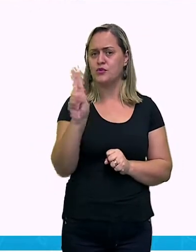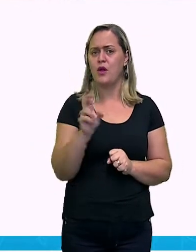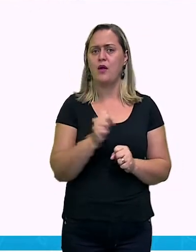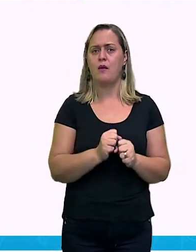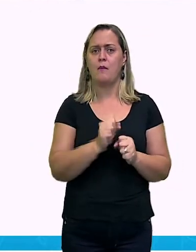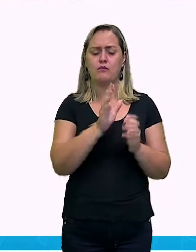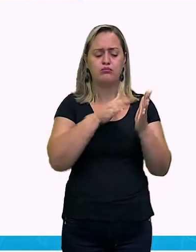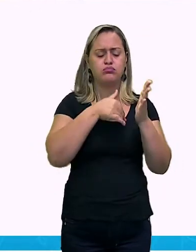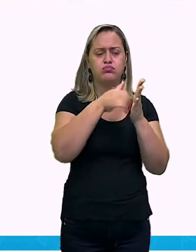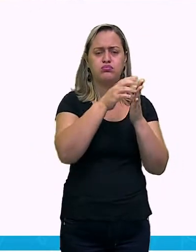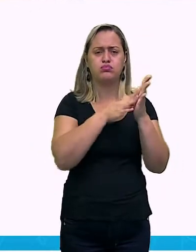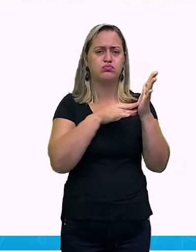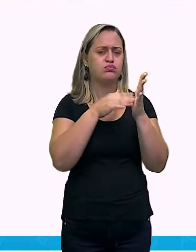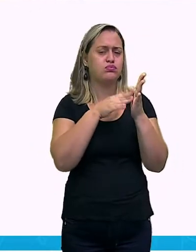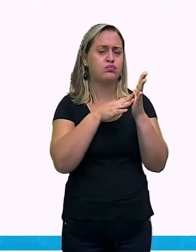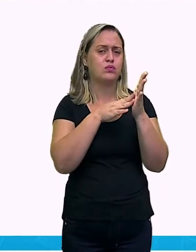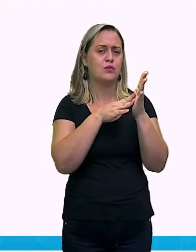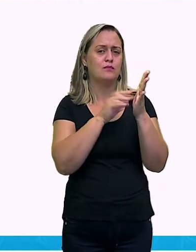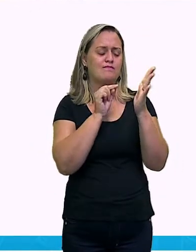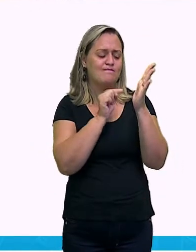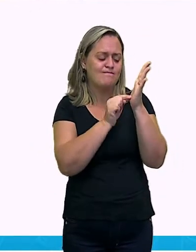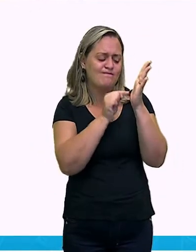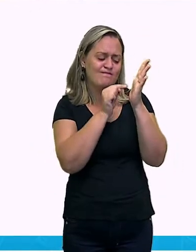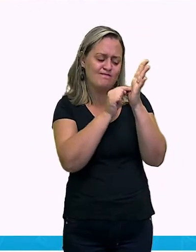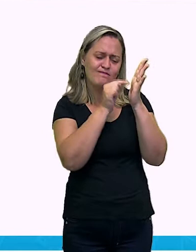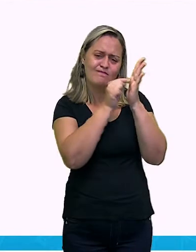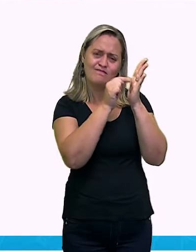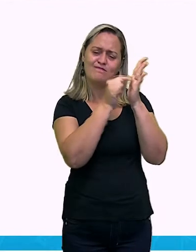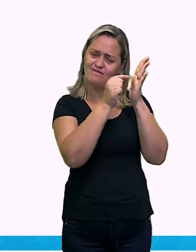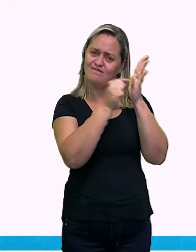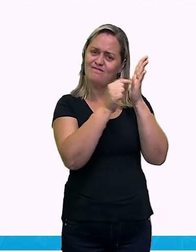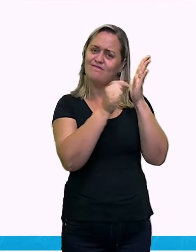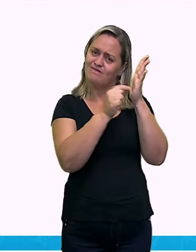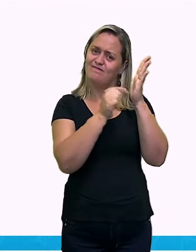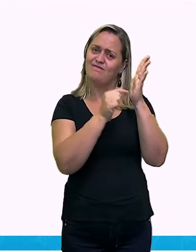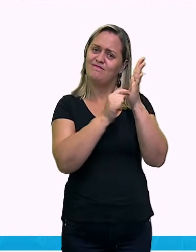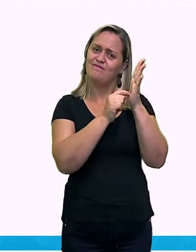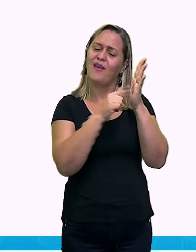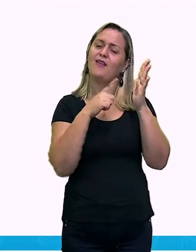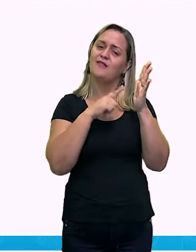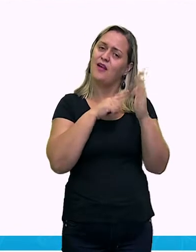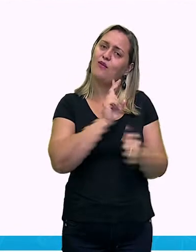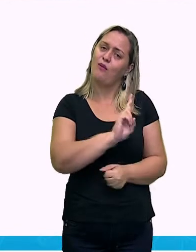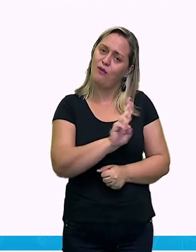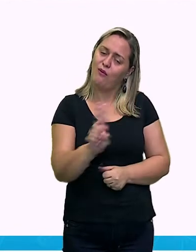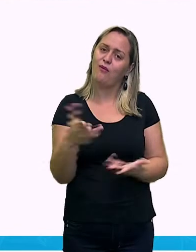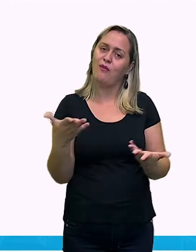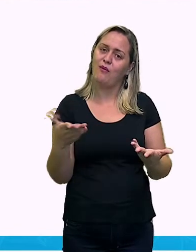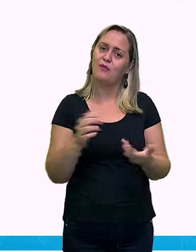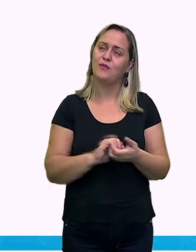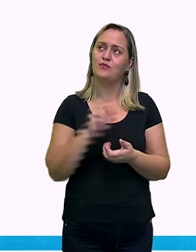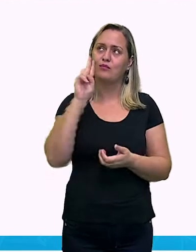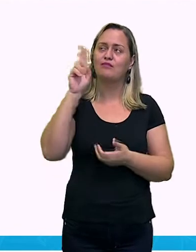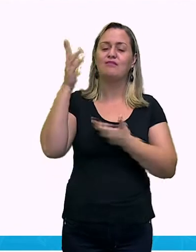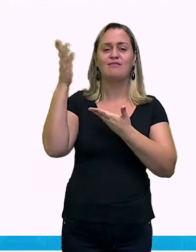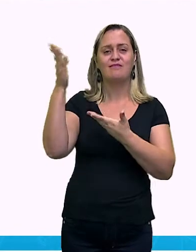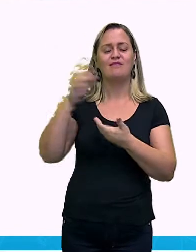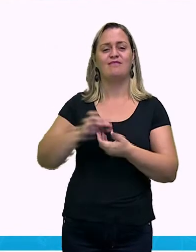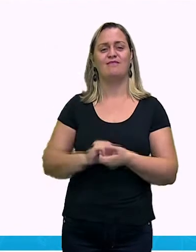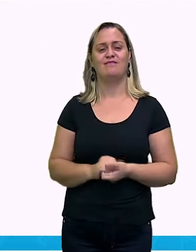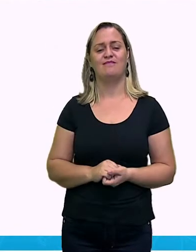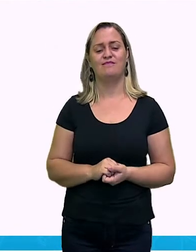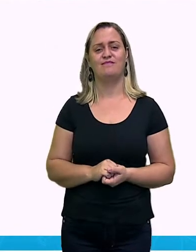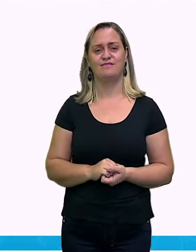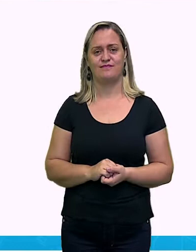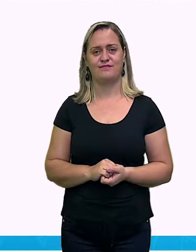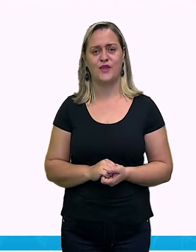mais longa, você usa o ponto. Segundo alguns especialistas, dizem o quê? O ponto é